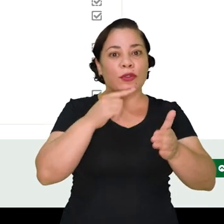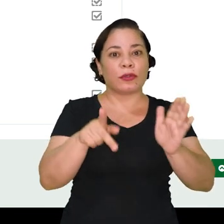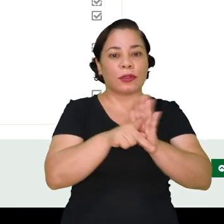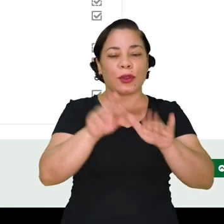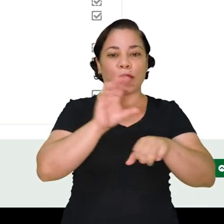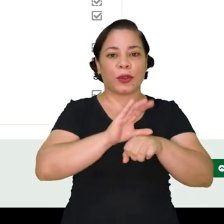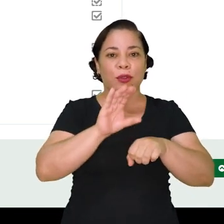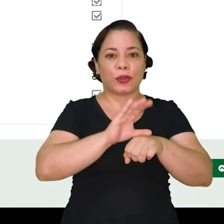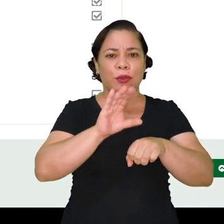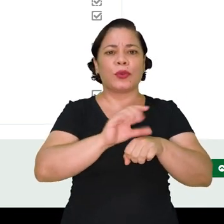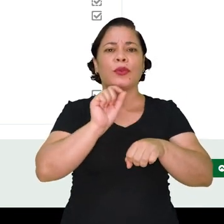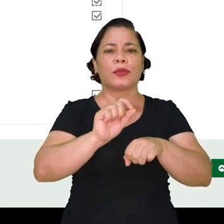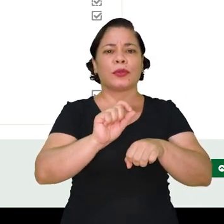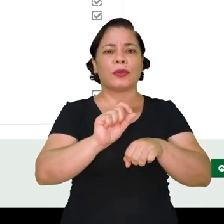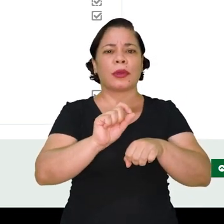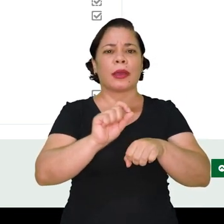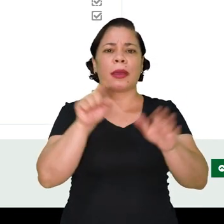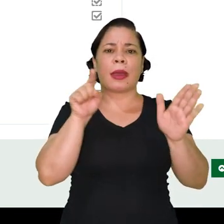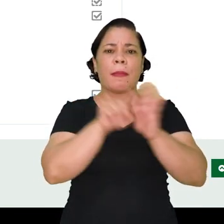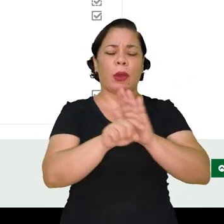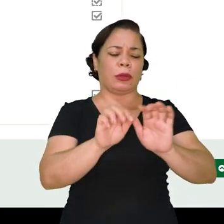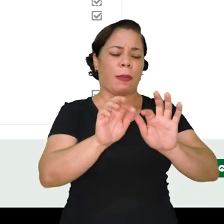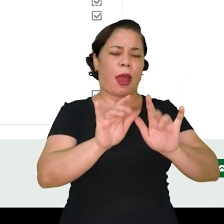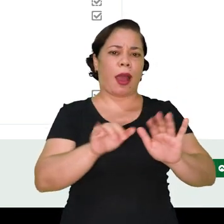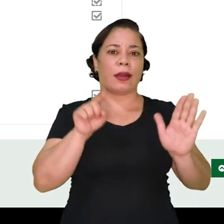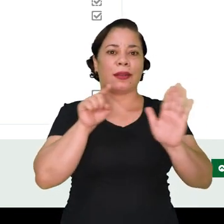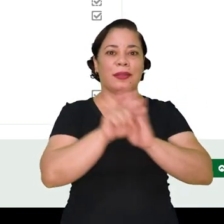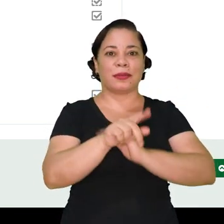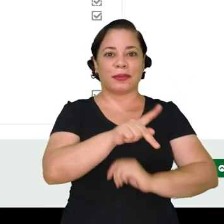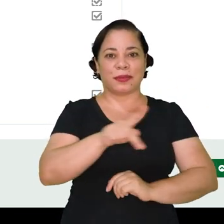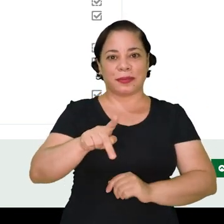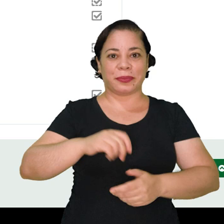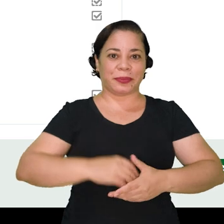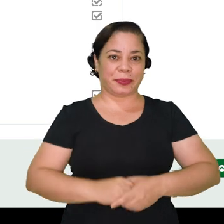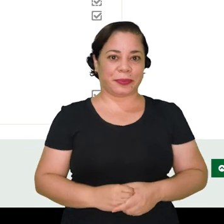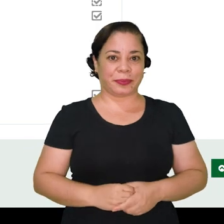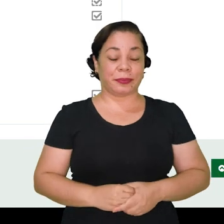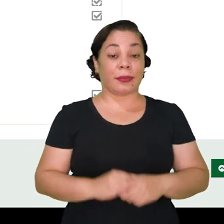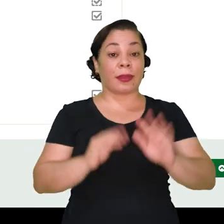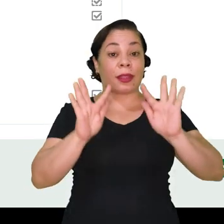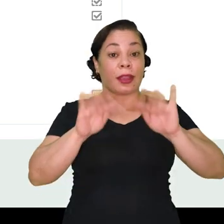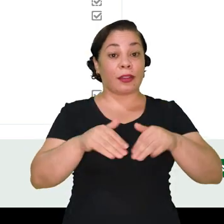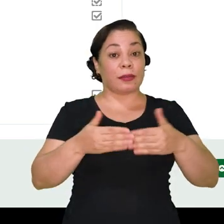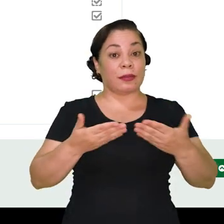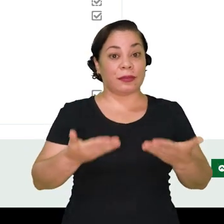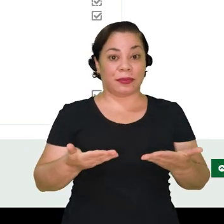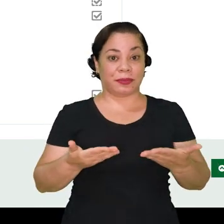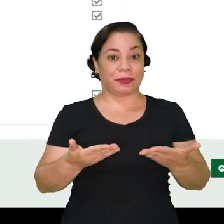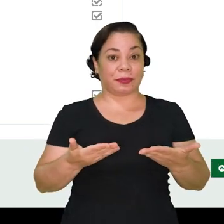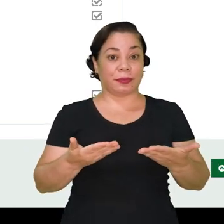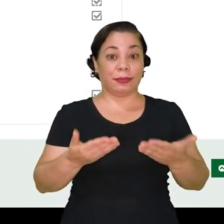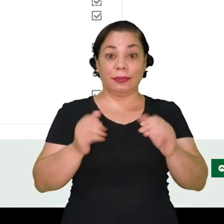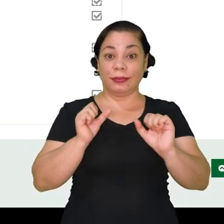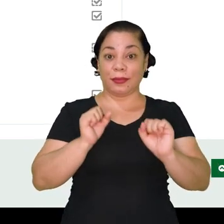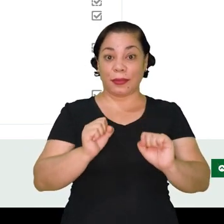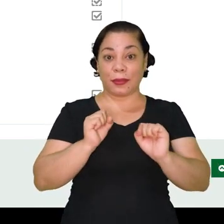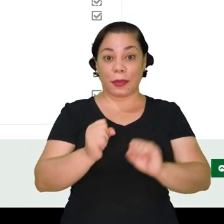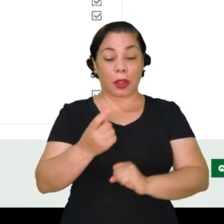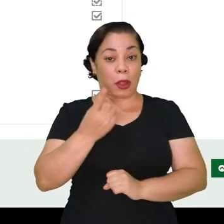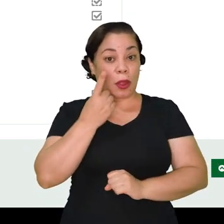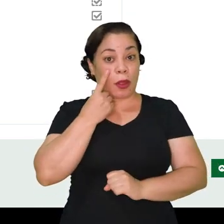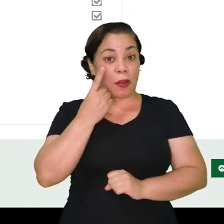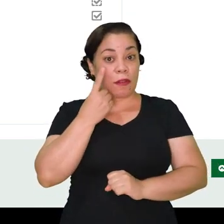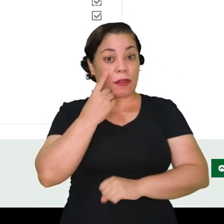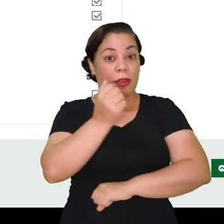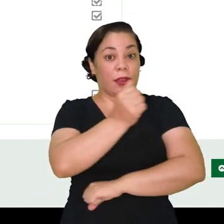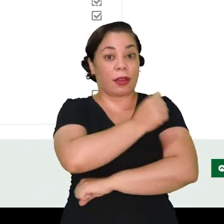dúvidas do curso para fazer pergunta para os professores. Finalizando aqui, você pode